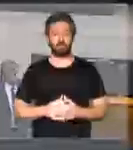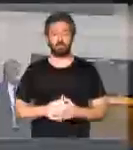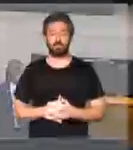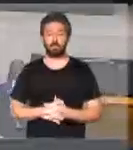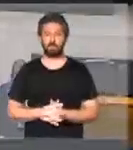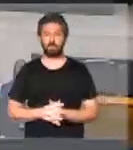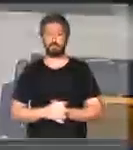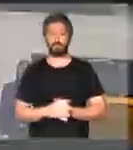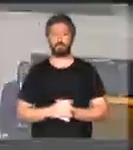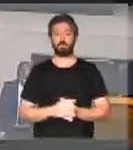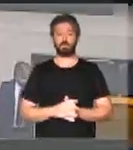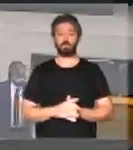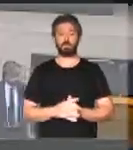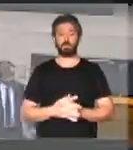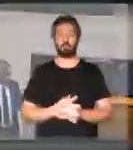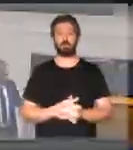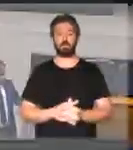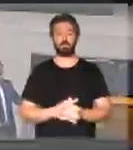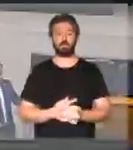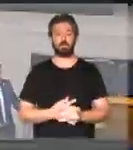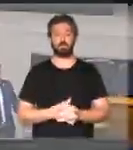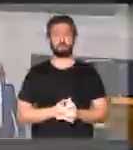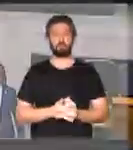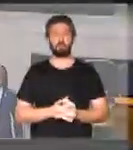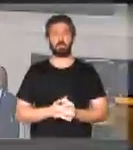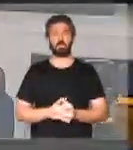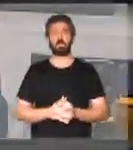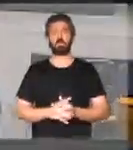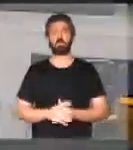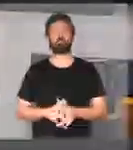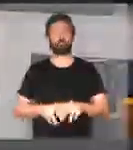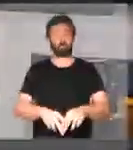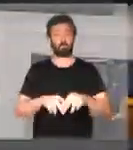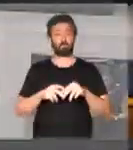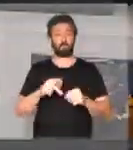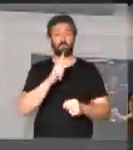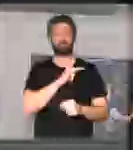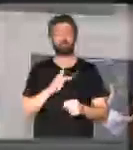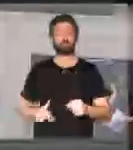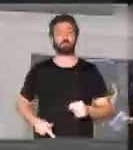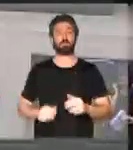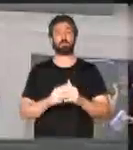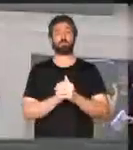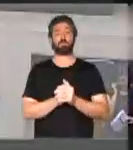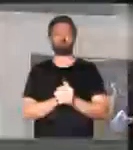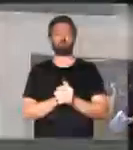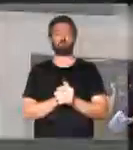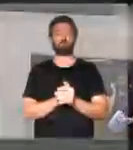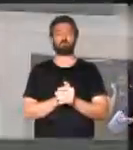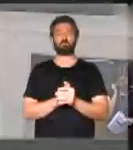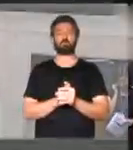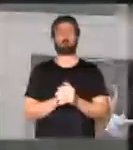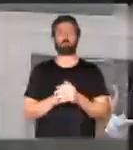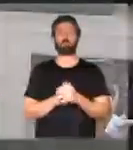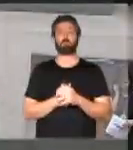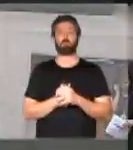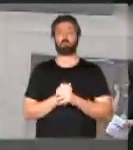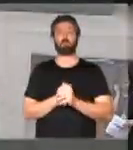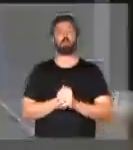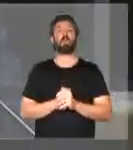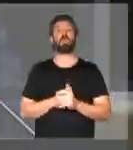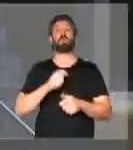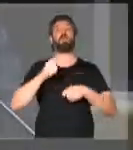Quem quer ser respeitado, deve respeito. Portanto, senhor presidente, eu quero saber a quem